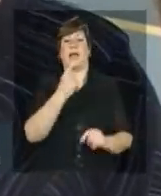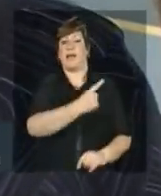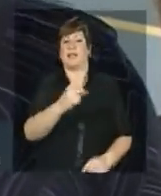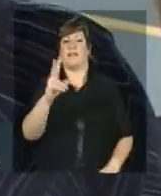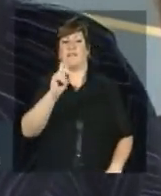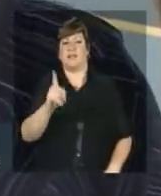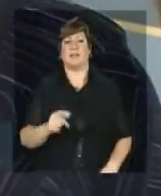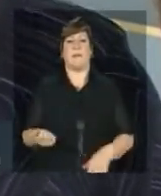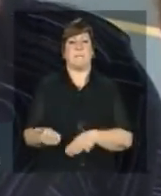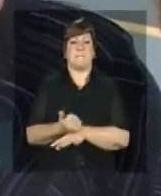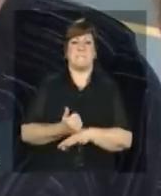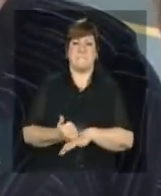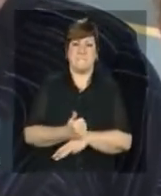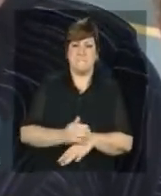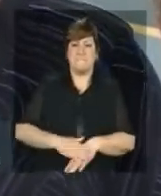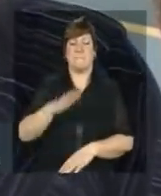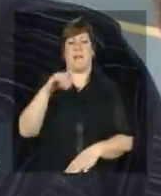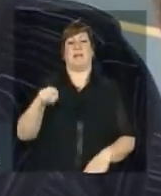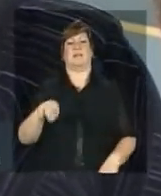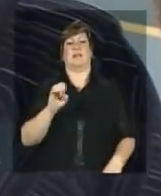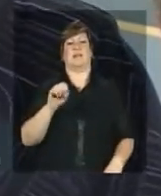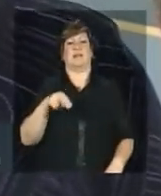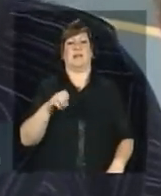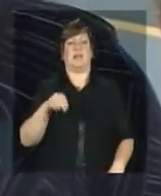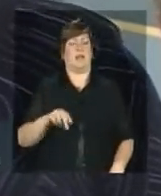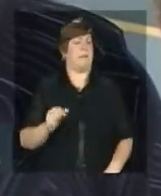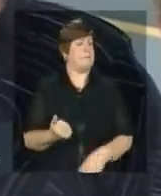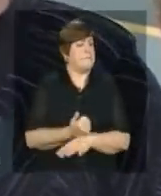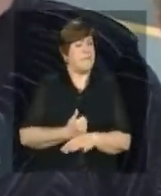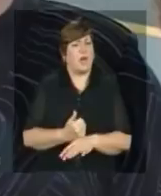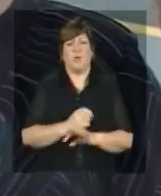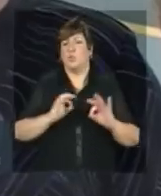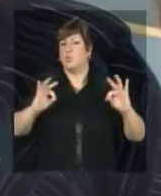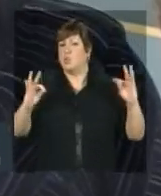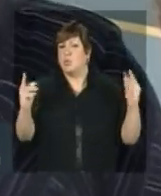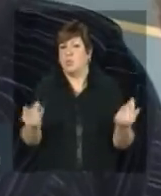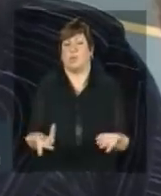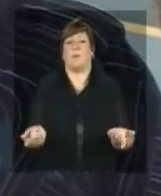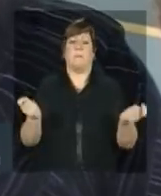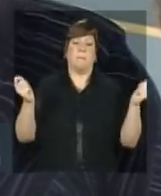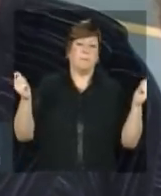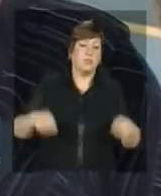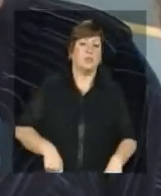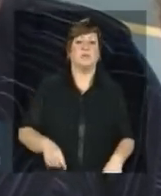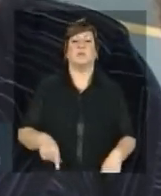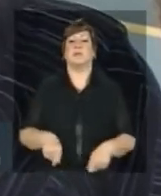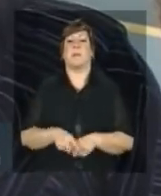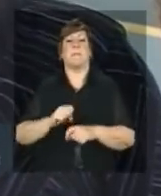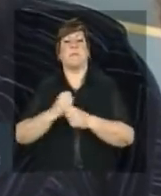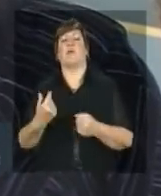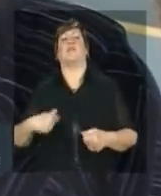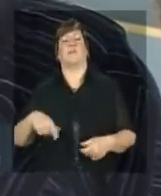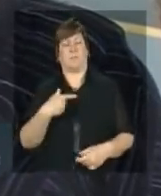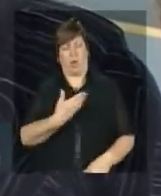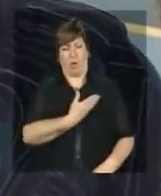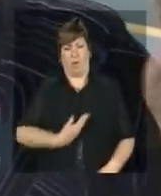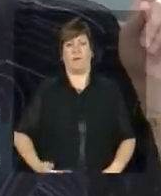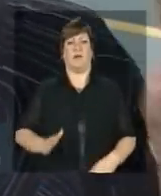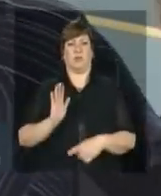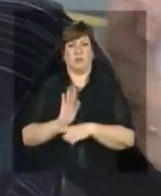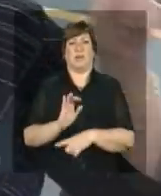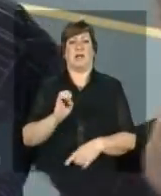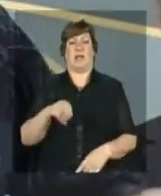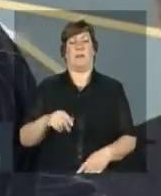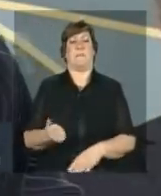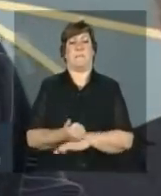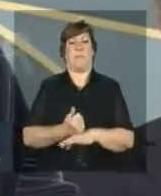melhorar mais o Enem tudo o possível e o impossível meu governo fará para melhorar o Enem